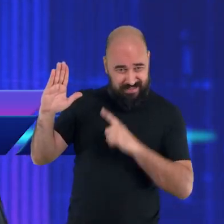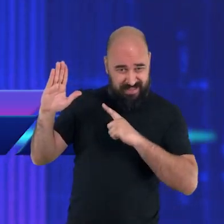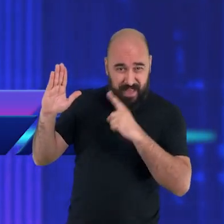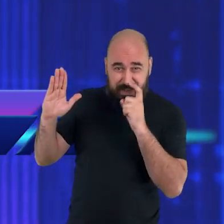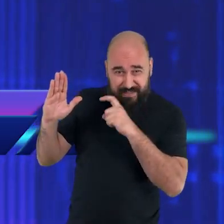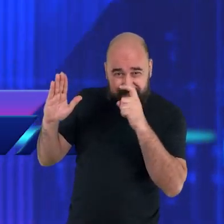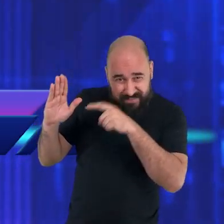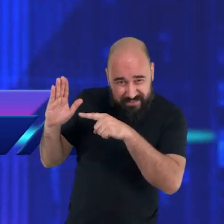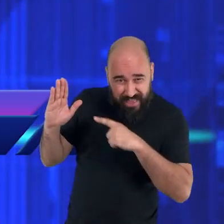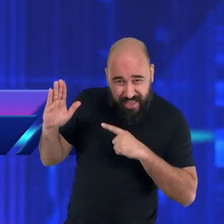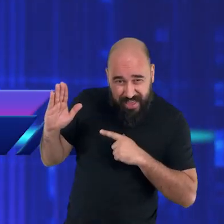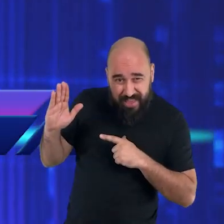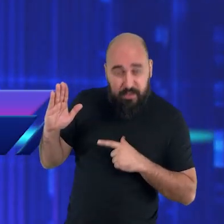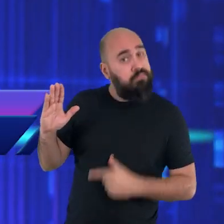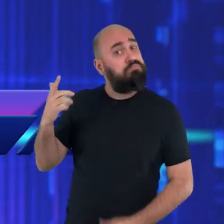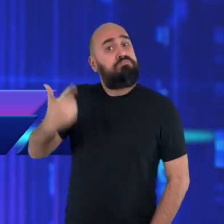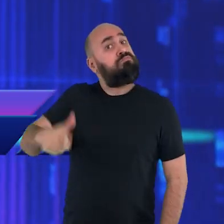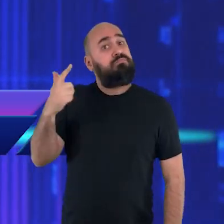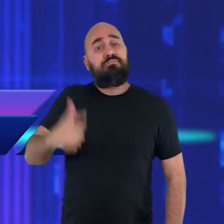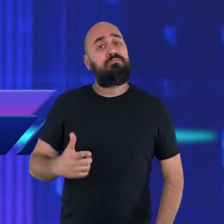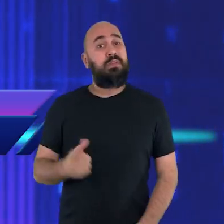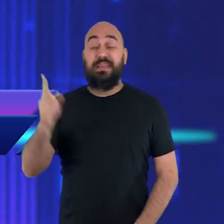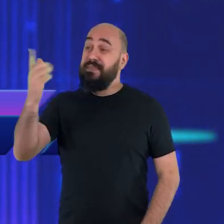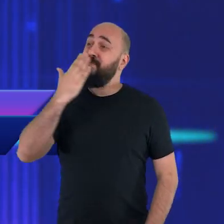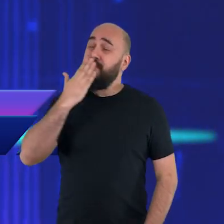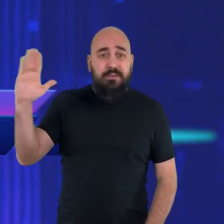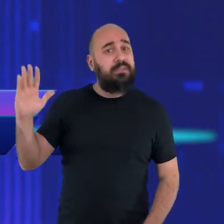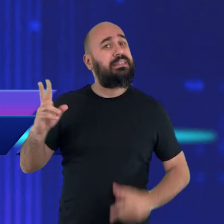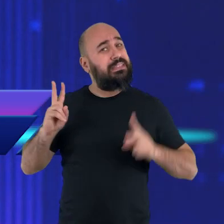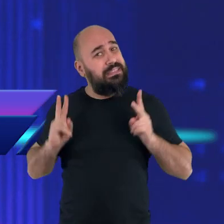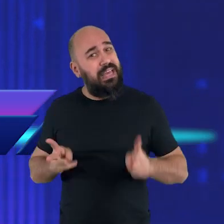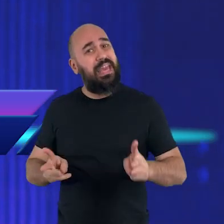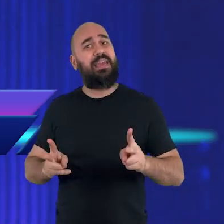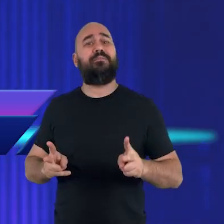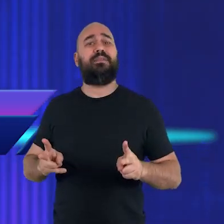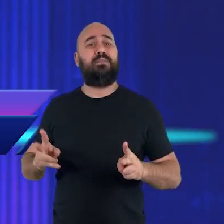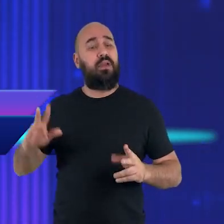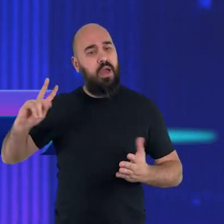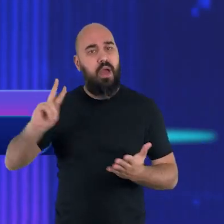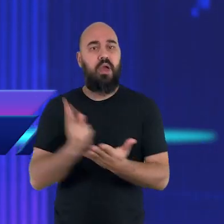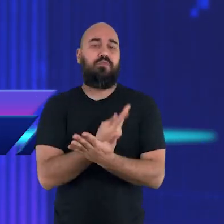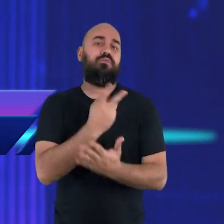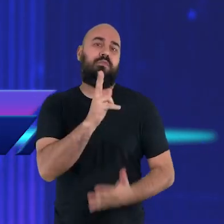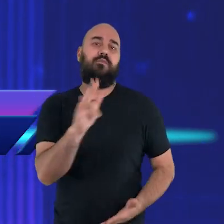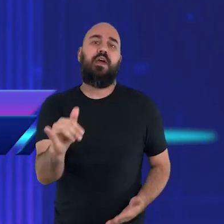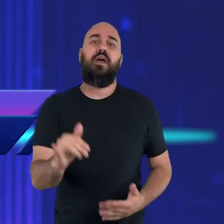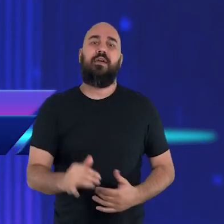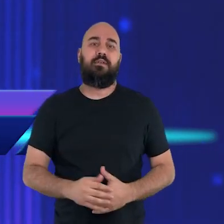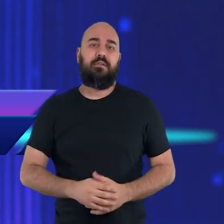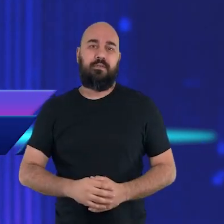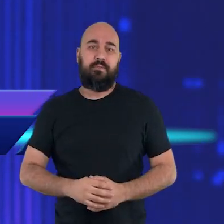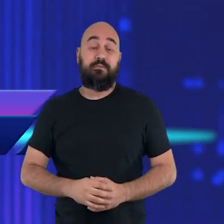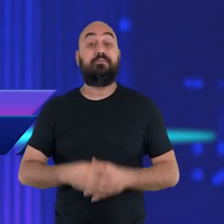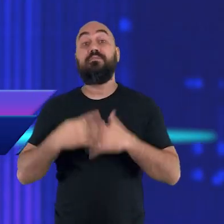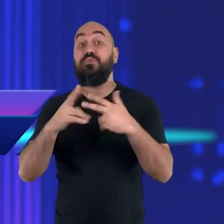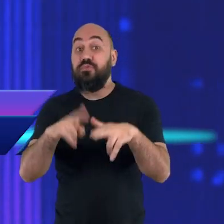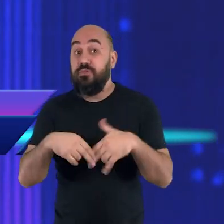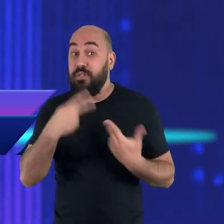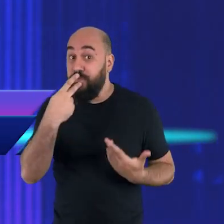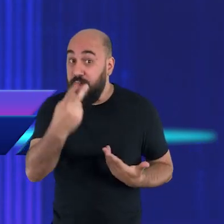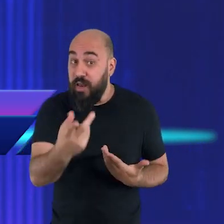sempre serão cumpridas. E o que ele está dizendo para nós aqui é que salvos e perdidos serão separados.